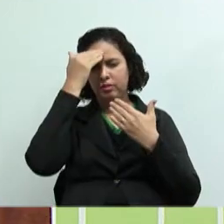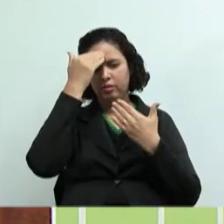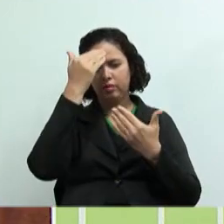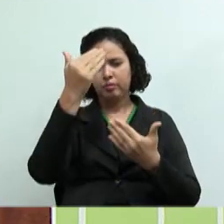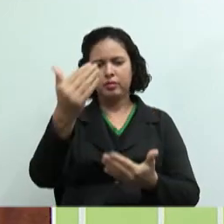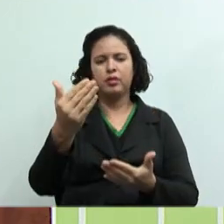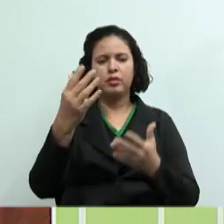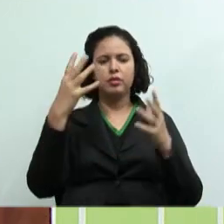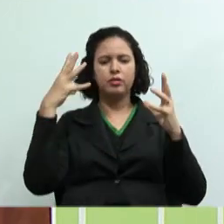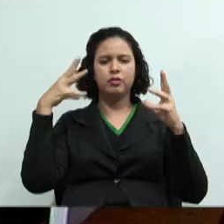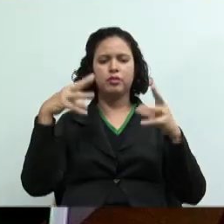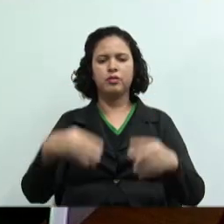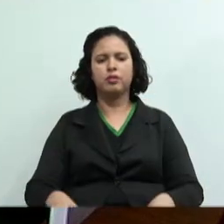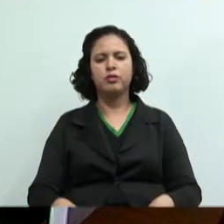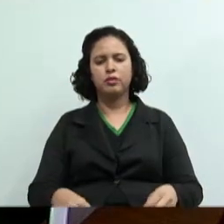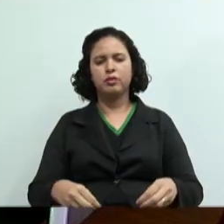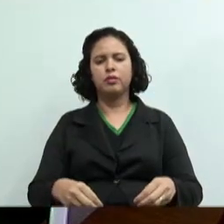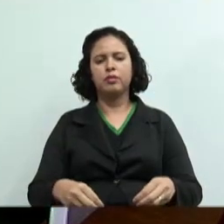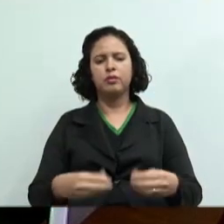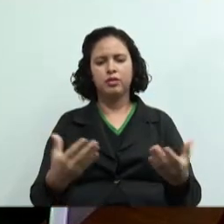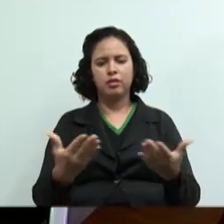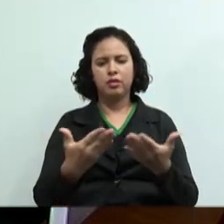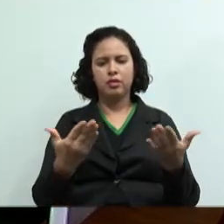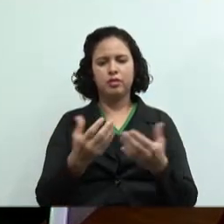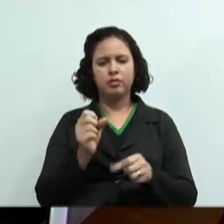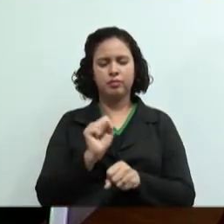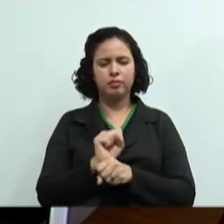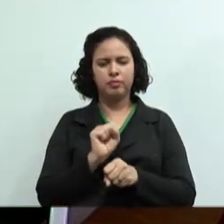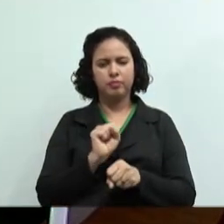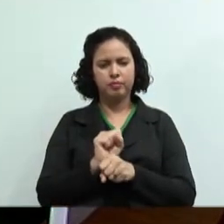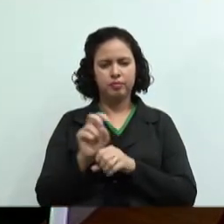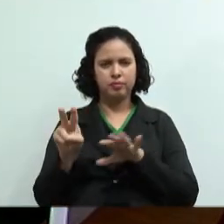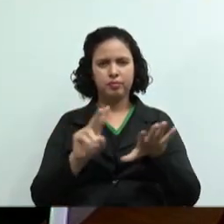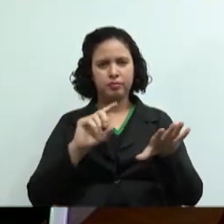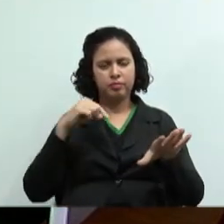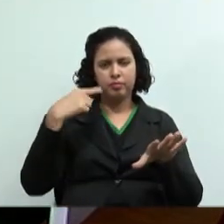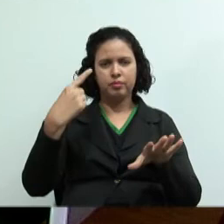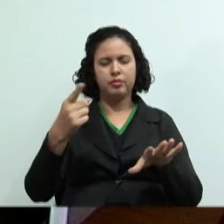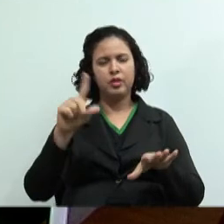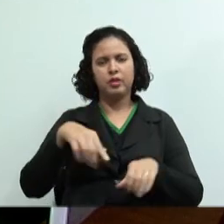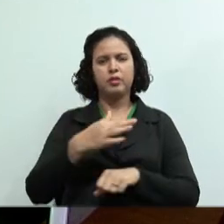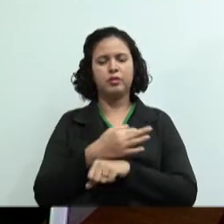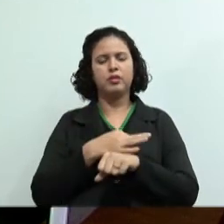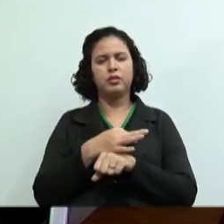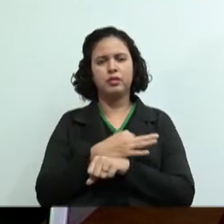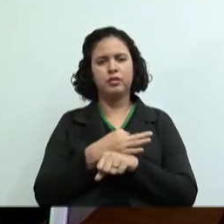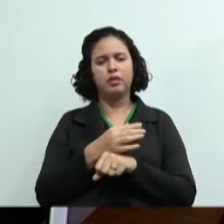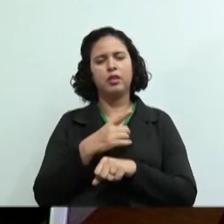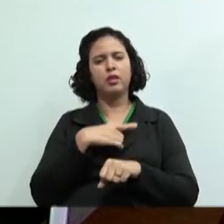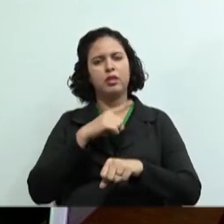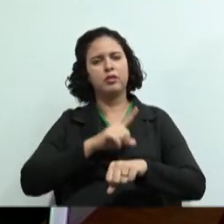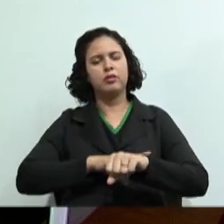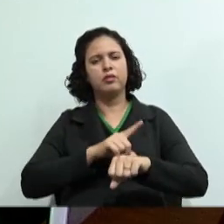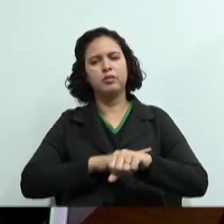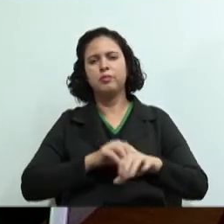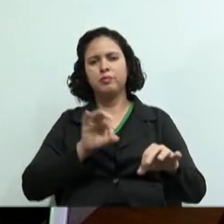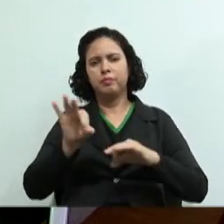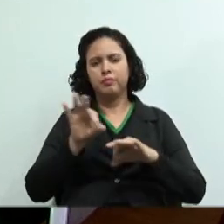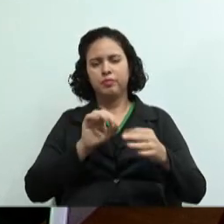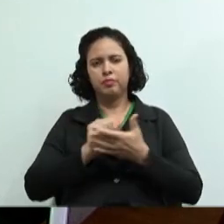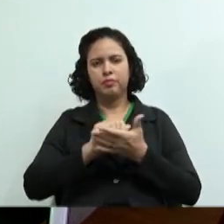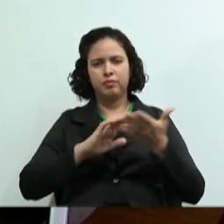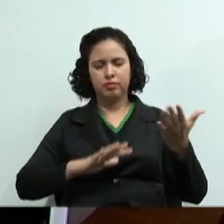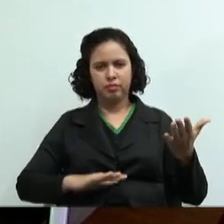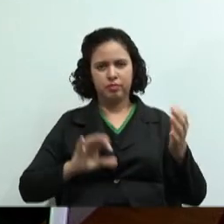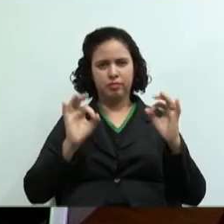participação de todos. E aguardamos vocês semana que vem. Quem não terá aula, que é feriado, então vocês têm um tempinho aí para preparar o trabalho,